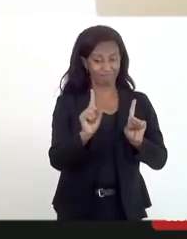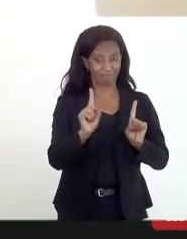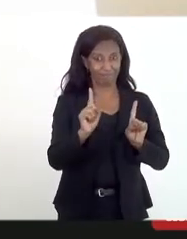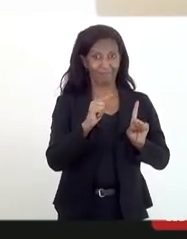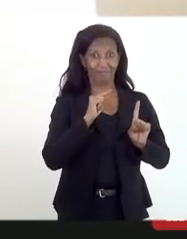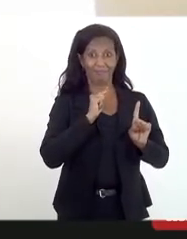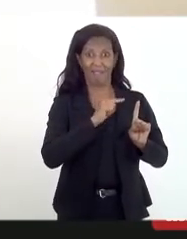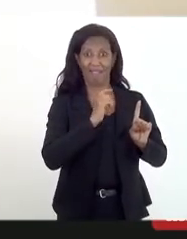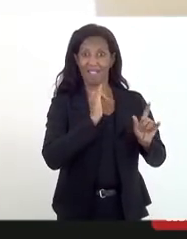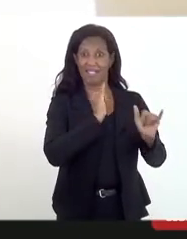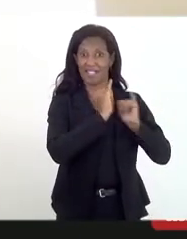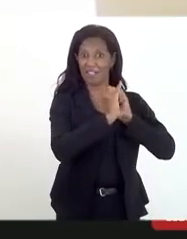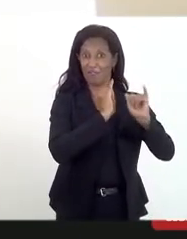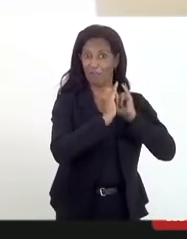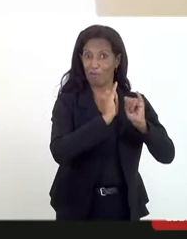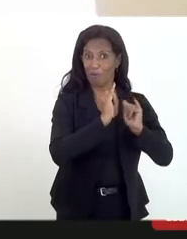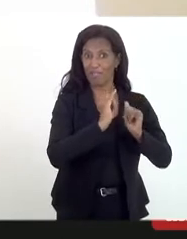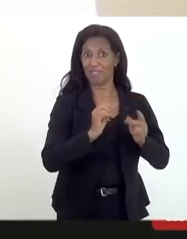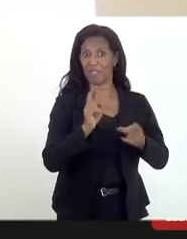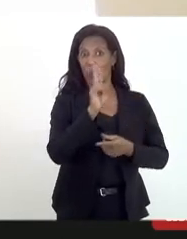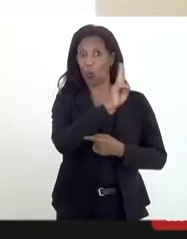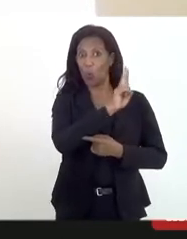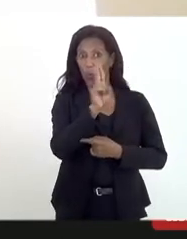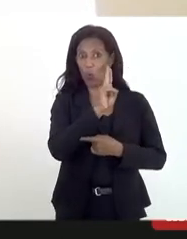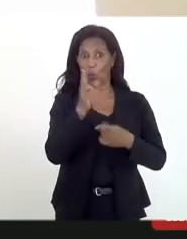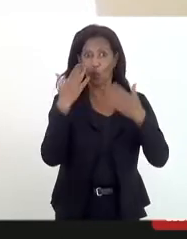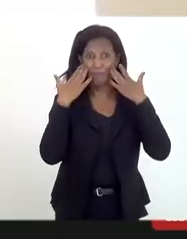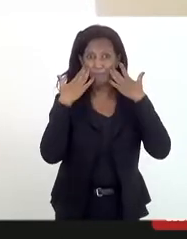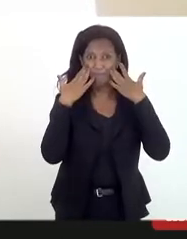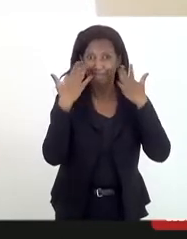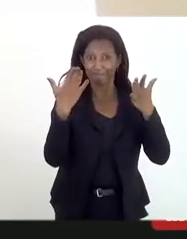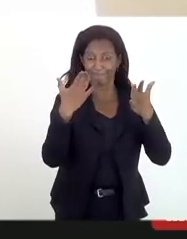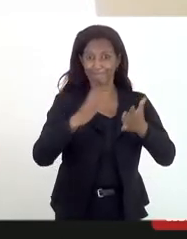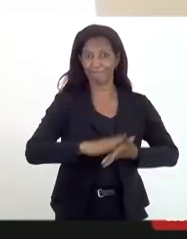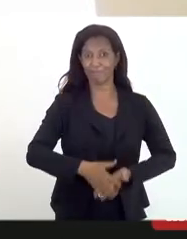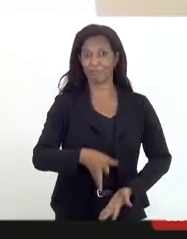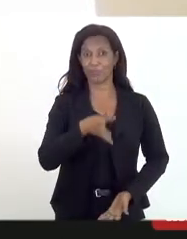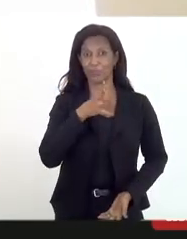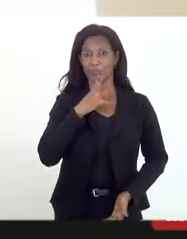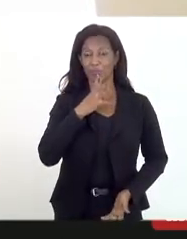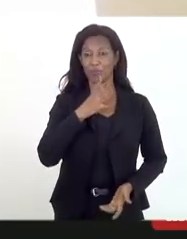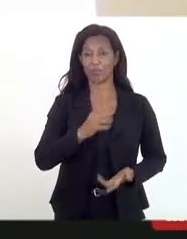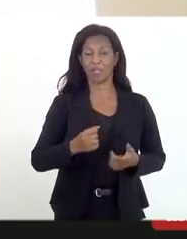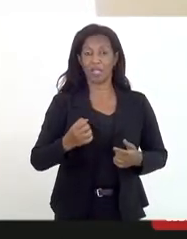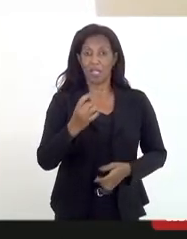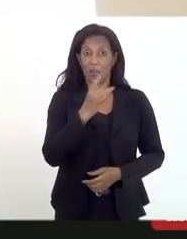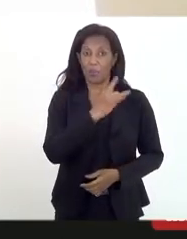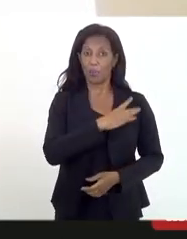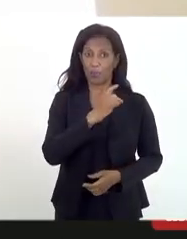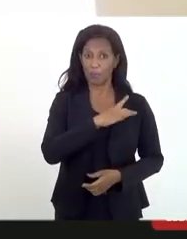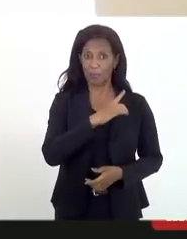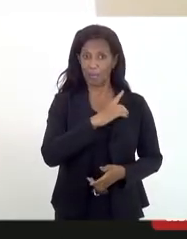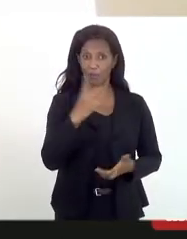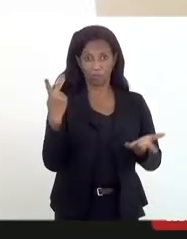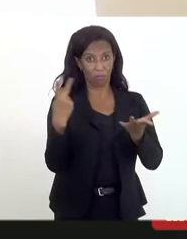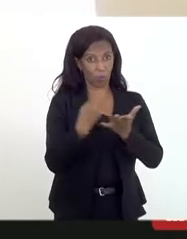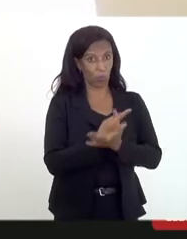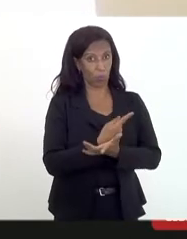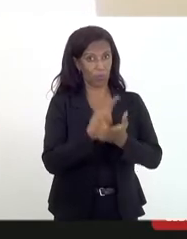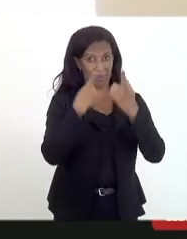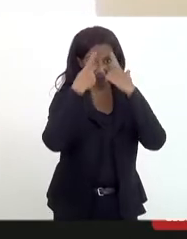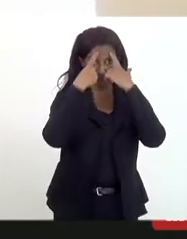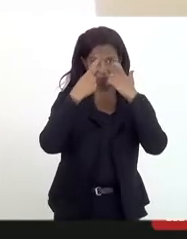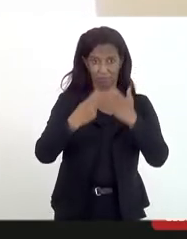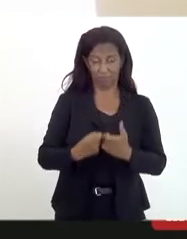ali estarão. O seu nome, ao menos, vai ser público reconhecido. E por medo de represálias e retaliações, nós